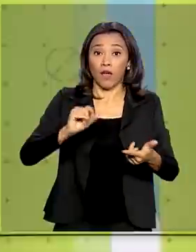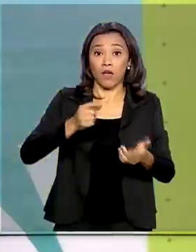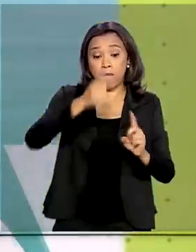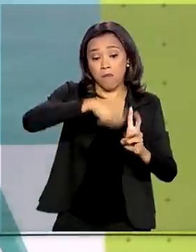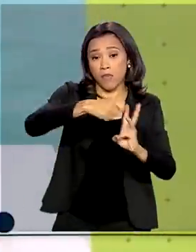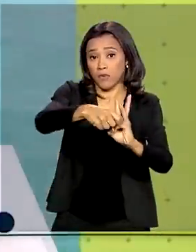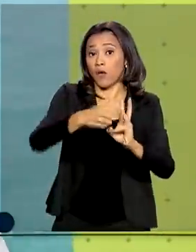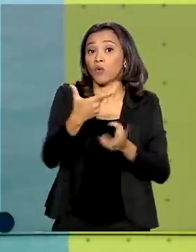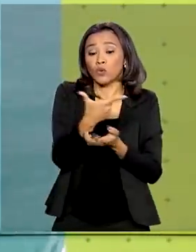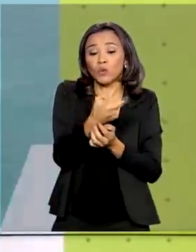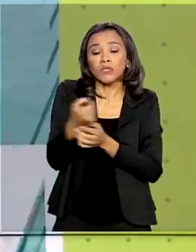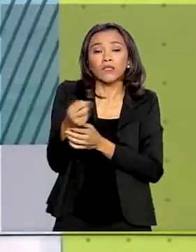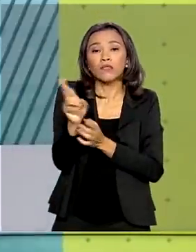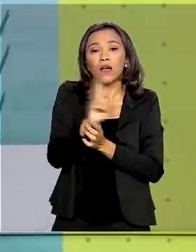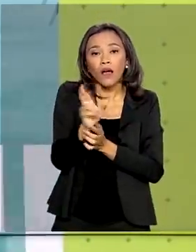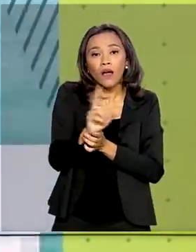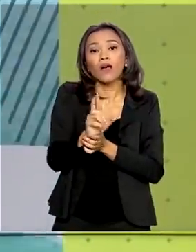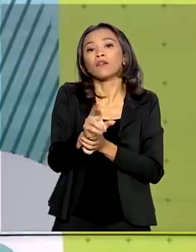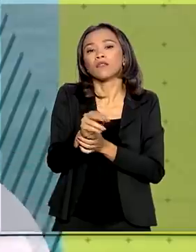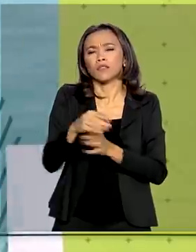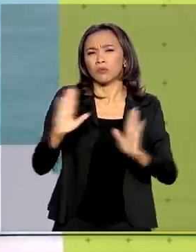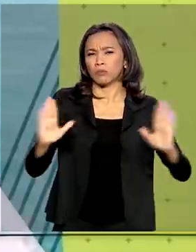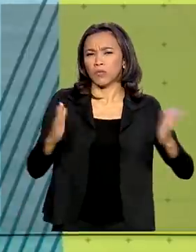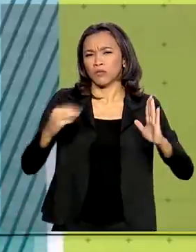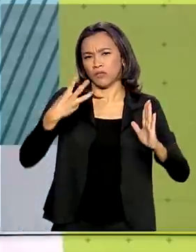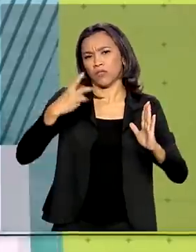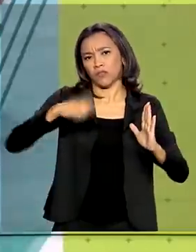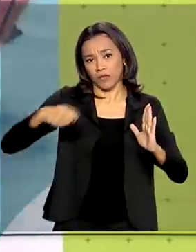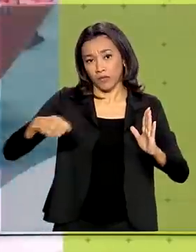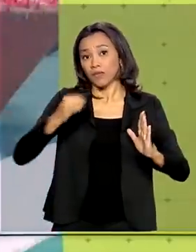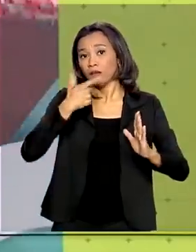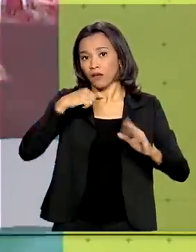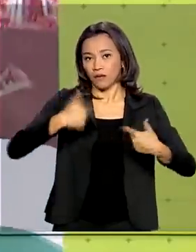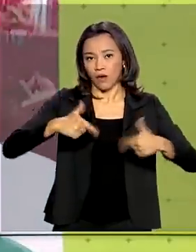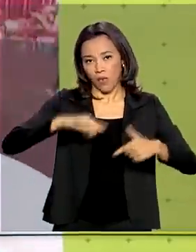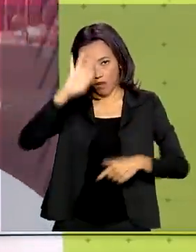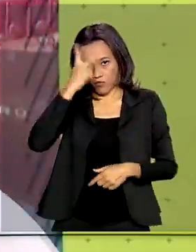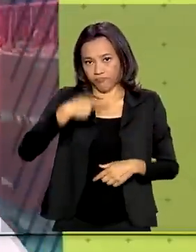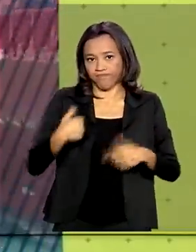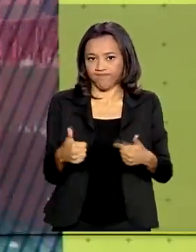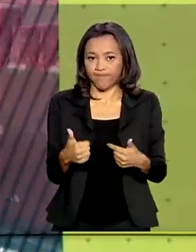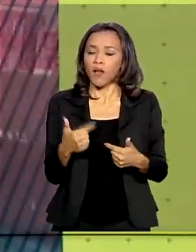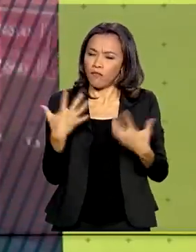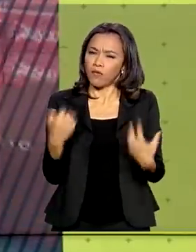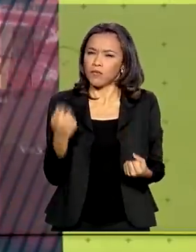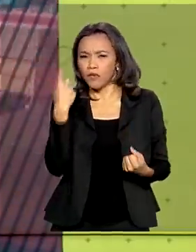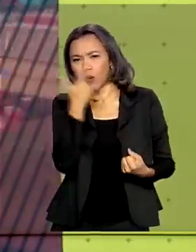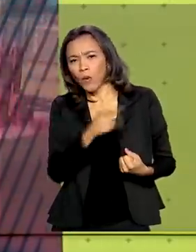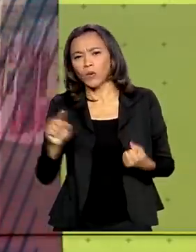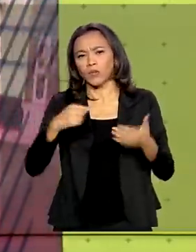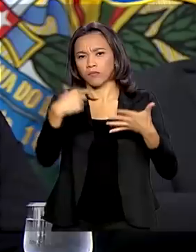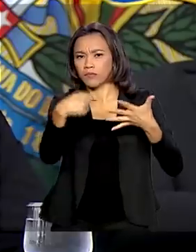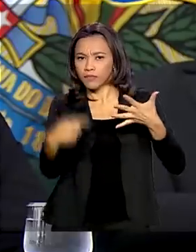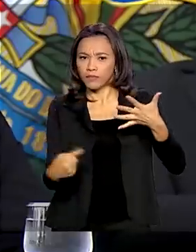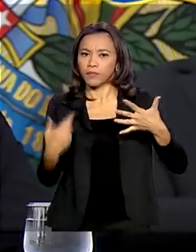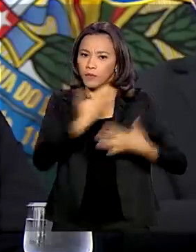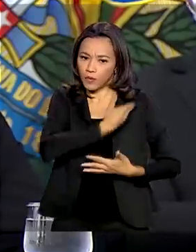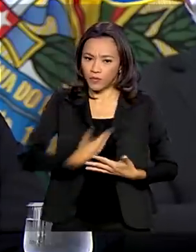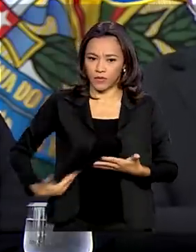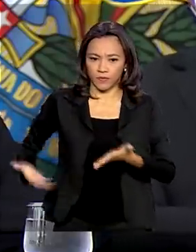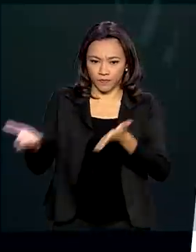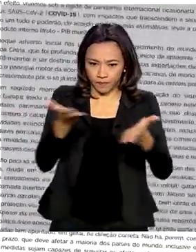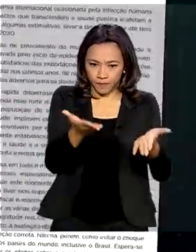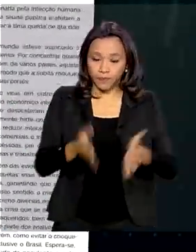$ 200 pelos próximos três meses. Vamos ver outras medidas anunciadas pelo governo. O presidente